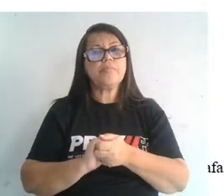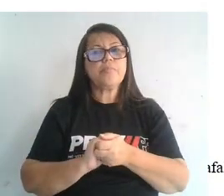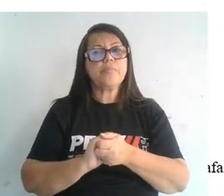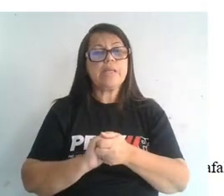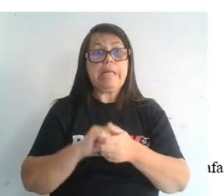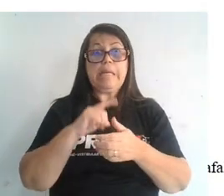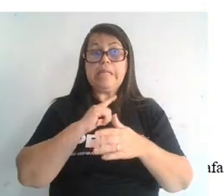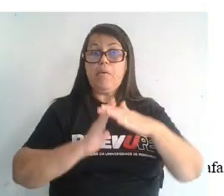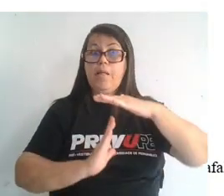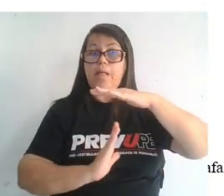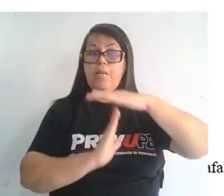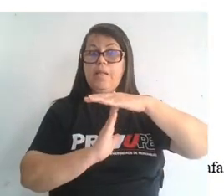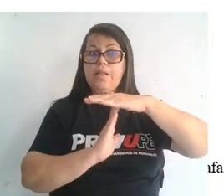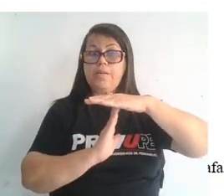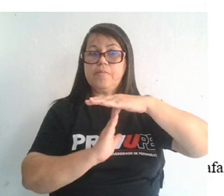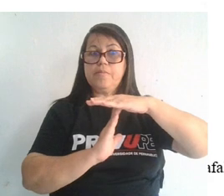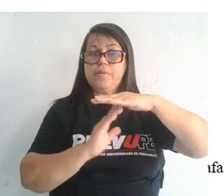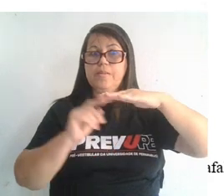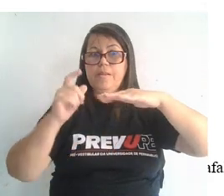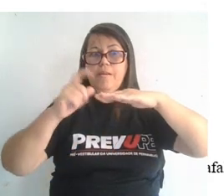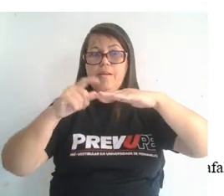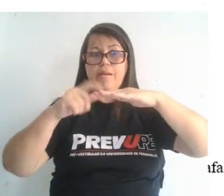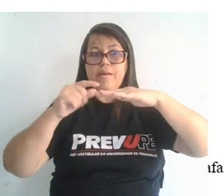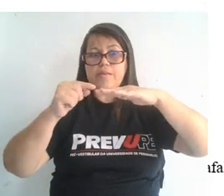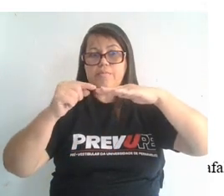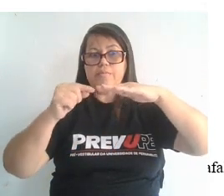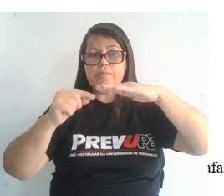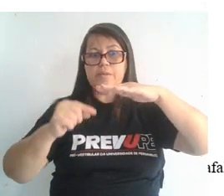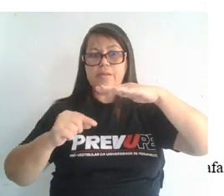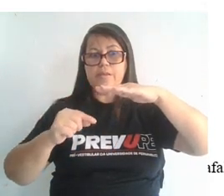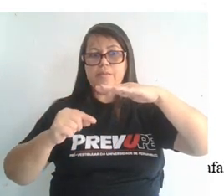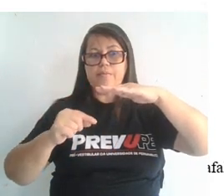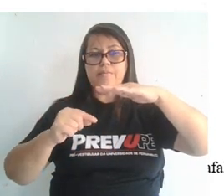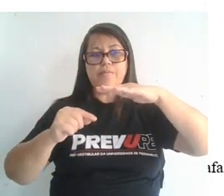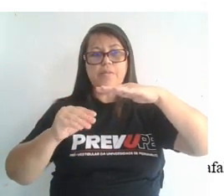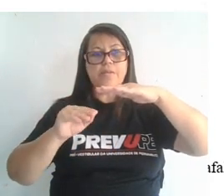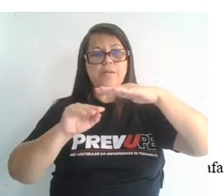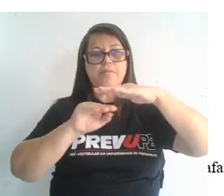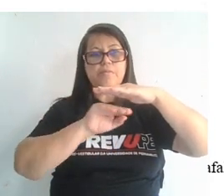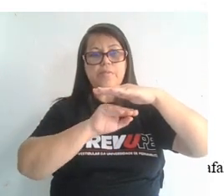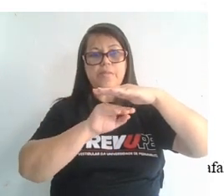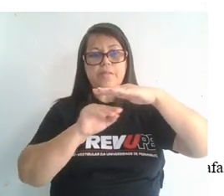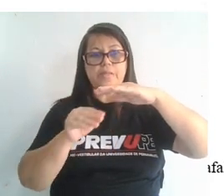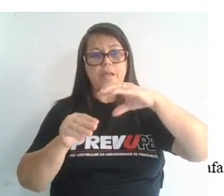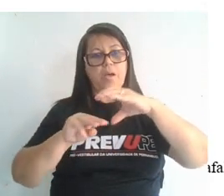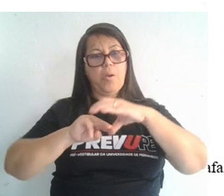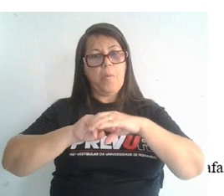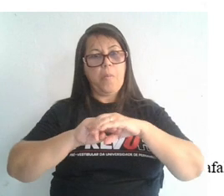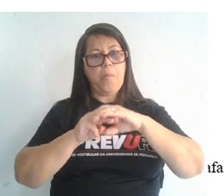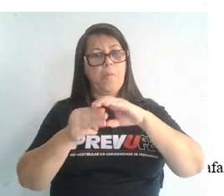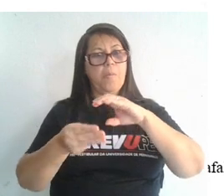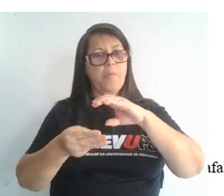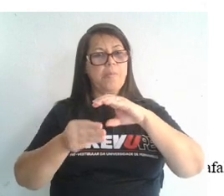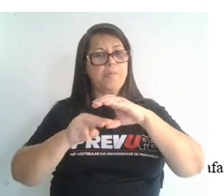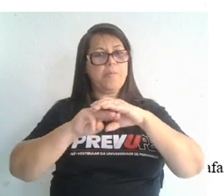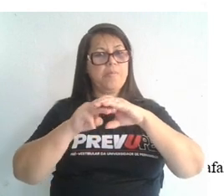Há um limite entre crosta continental e a outra camada, que seria, então, o manto. Então, a gente tem a